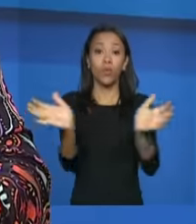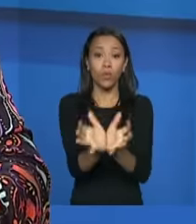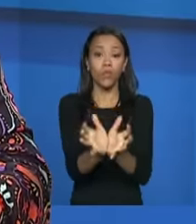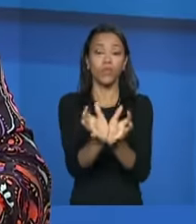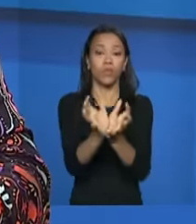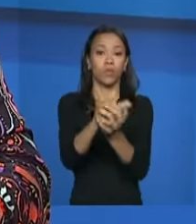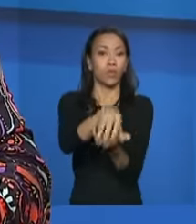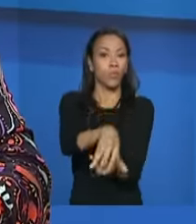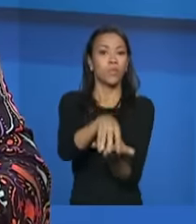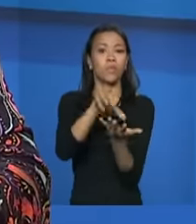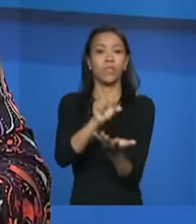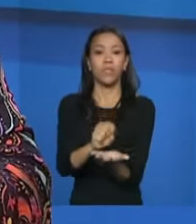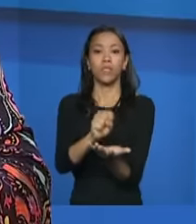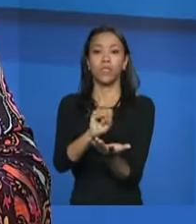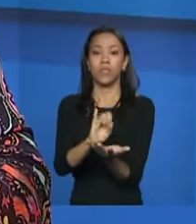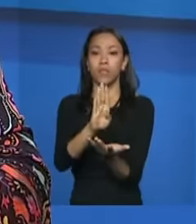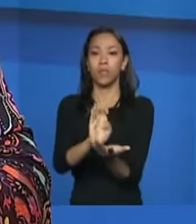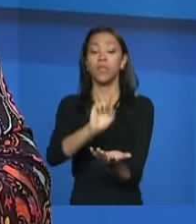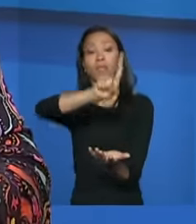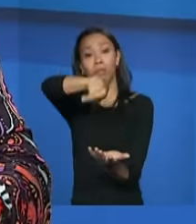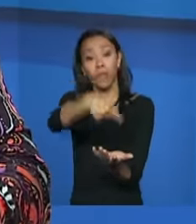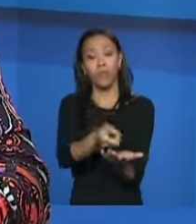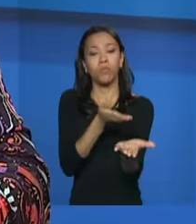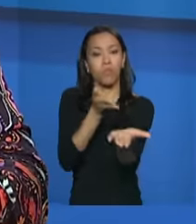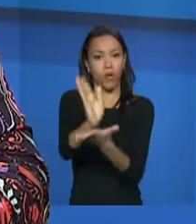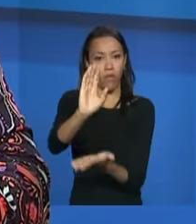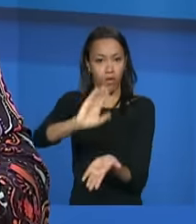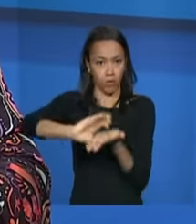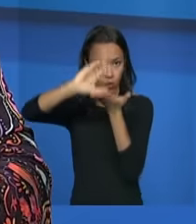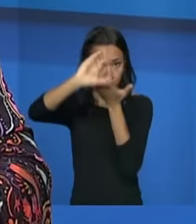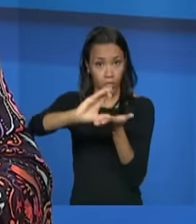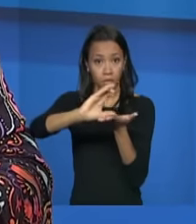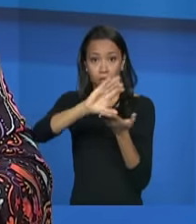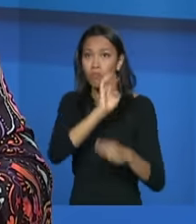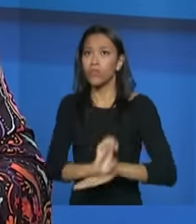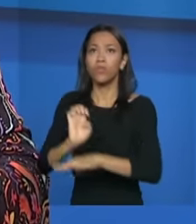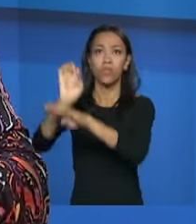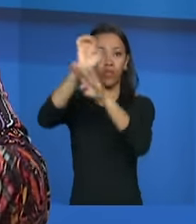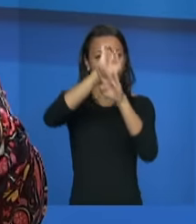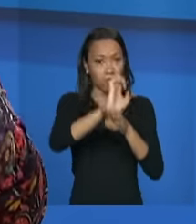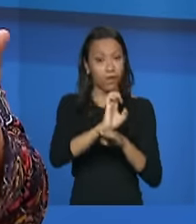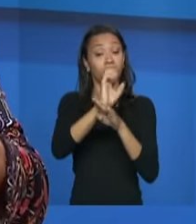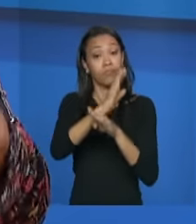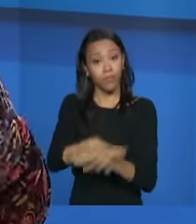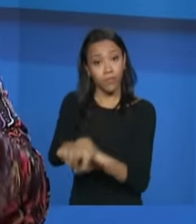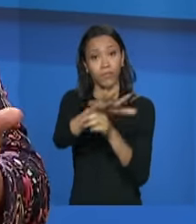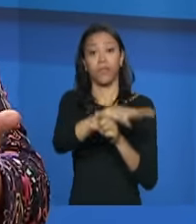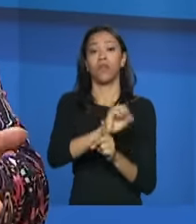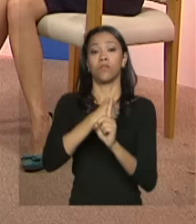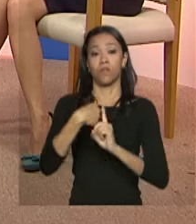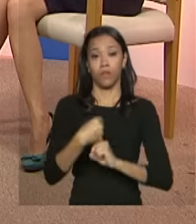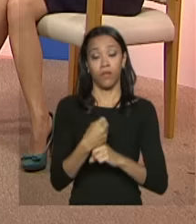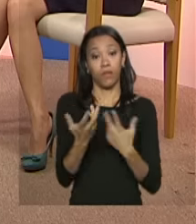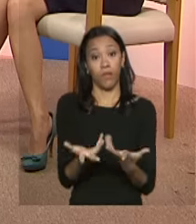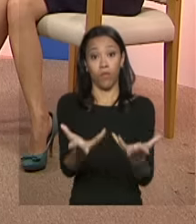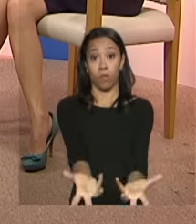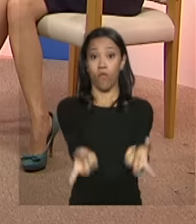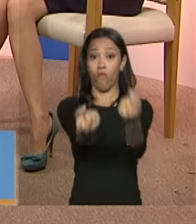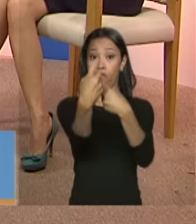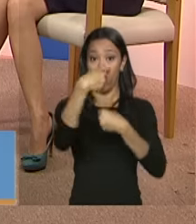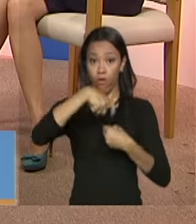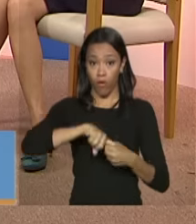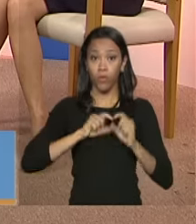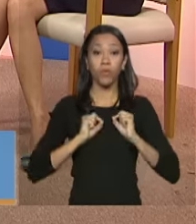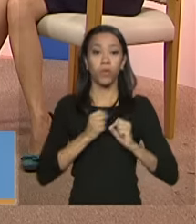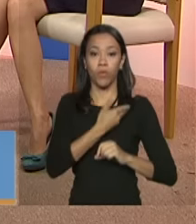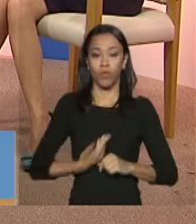bipartite e aprovado pelos conselhos estaduais de assistência social e só então isso é encaminhado de volta ao governo federal